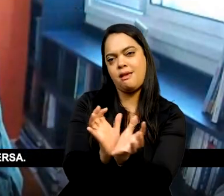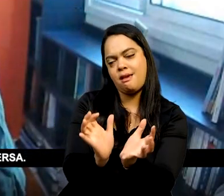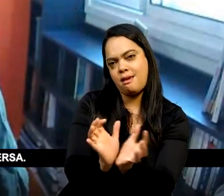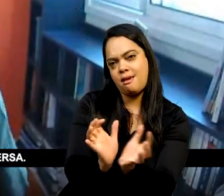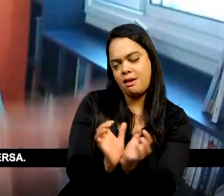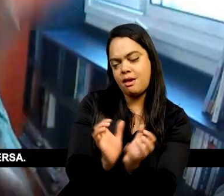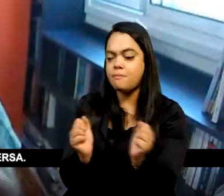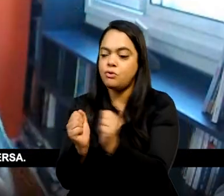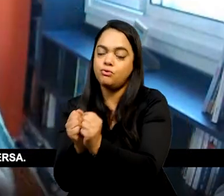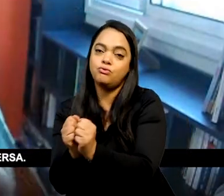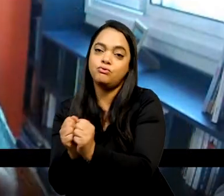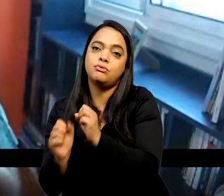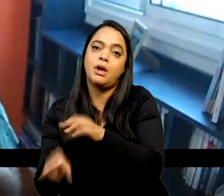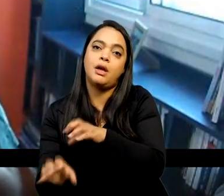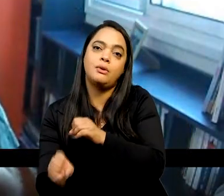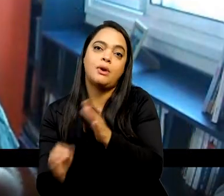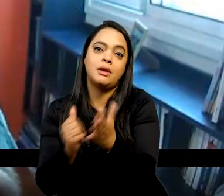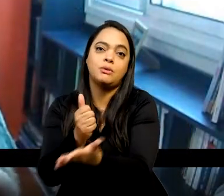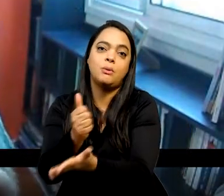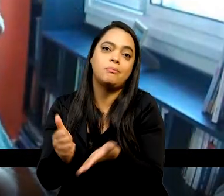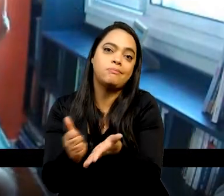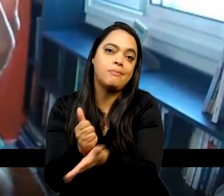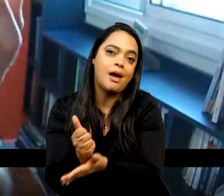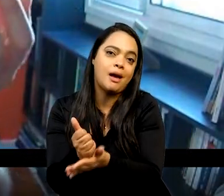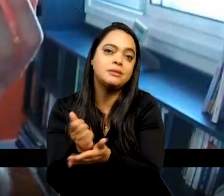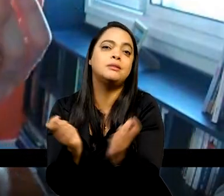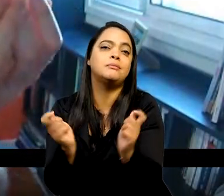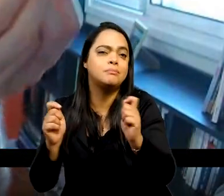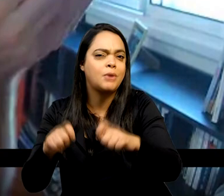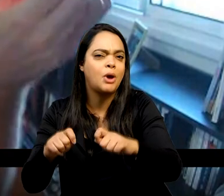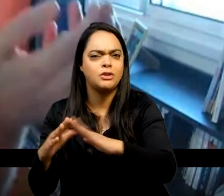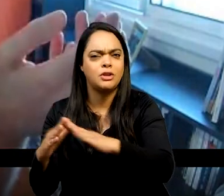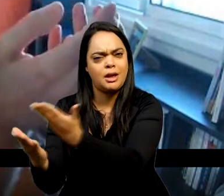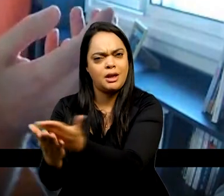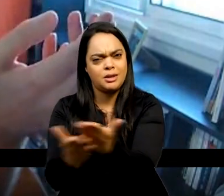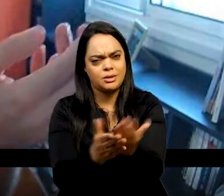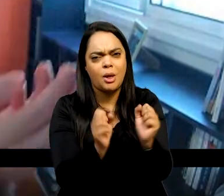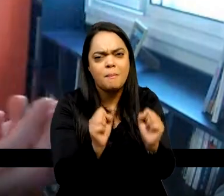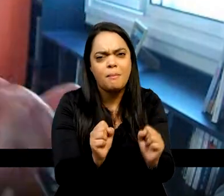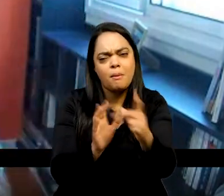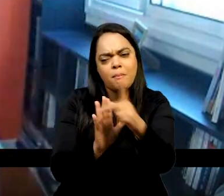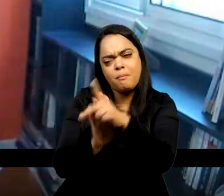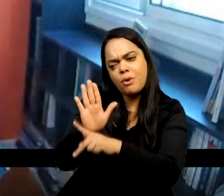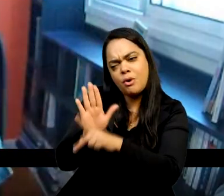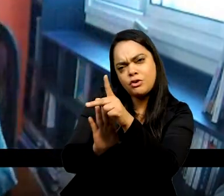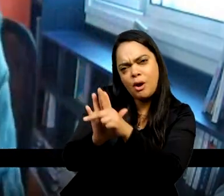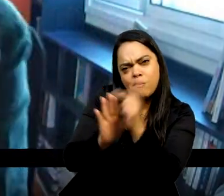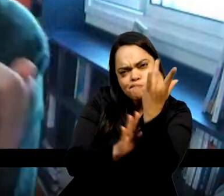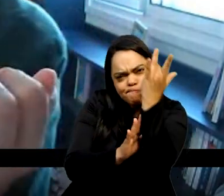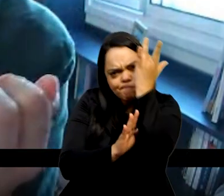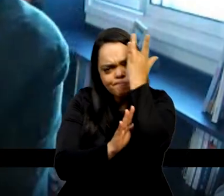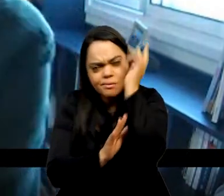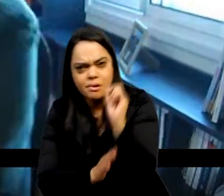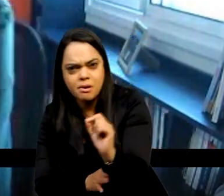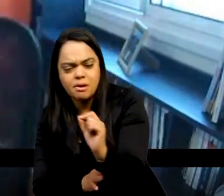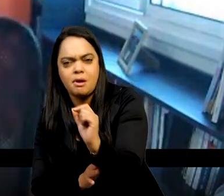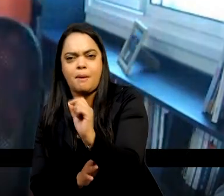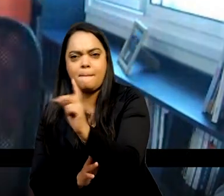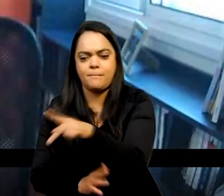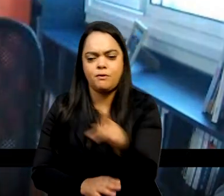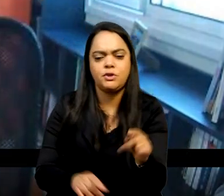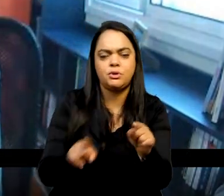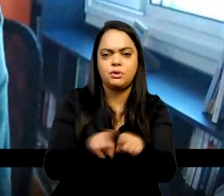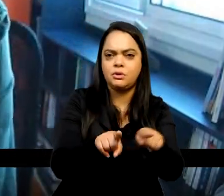básica e vice-versa. As escolas podem fazer projetos de capacitação, não só de professores, mas de alunos junto com